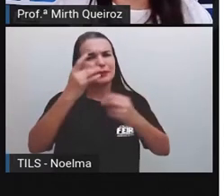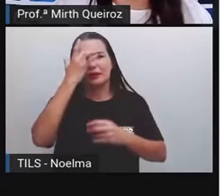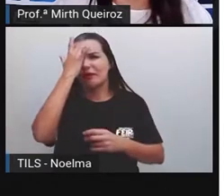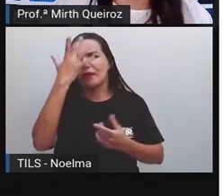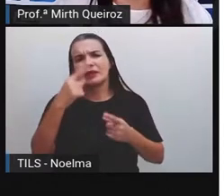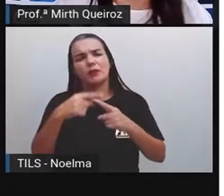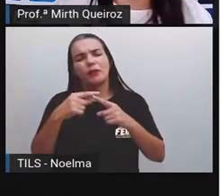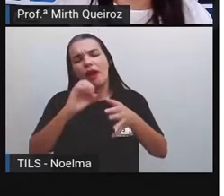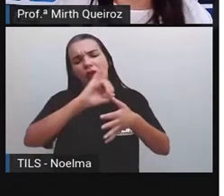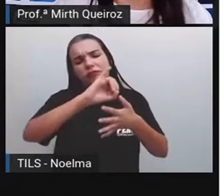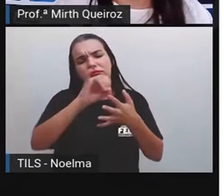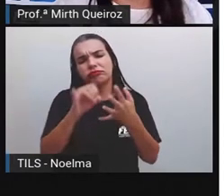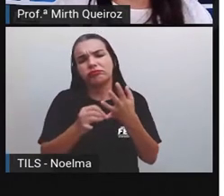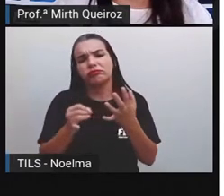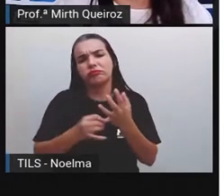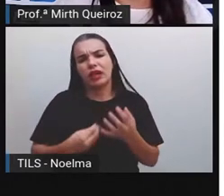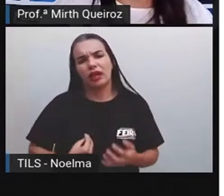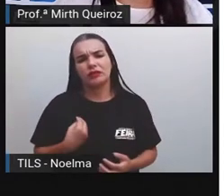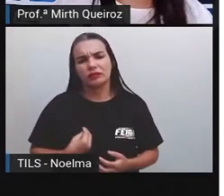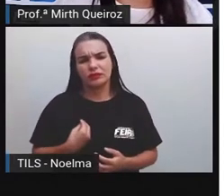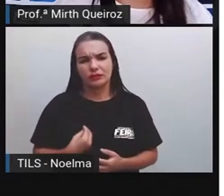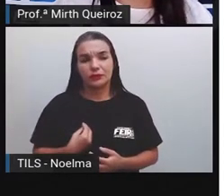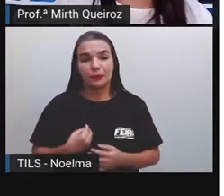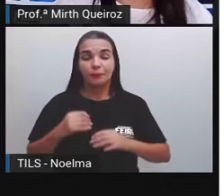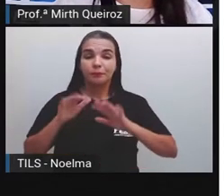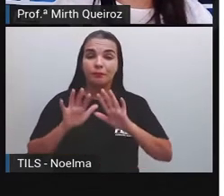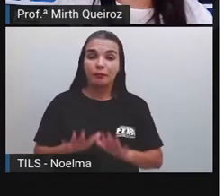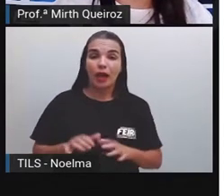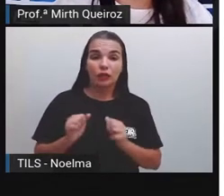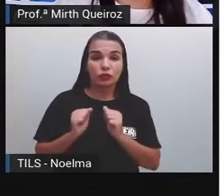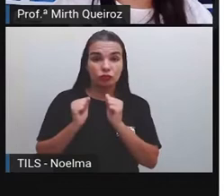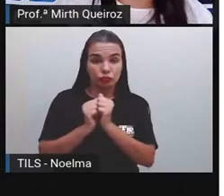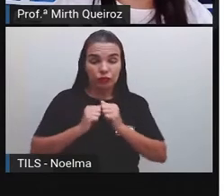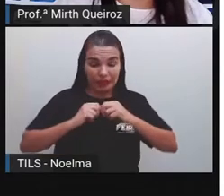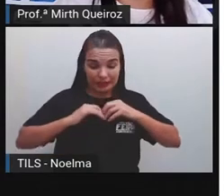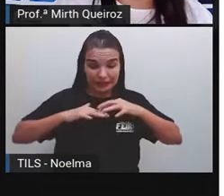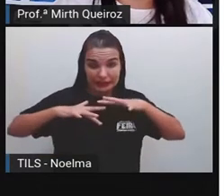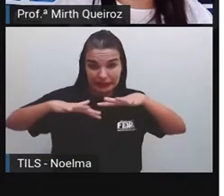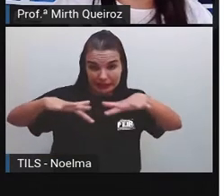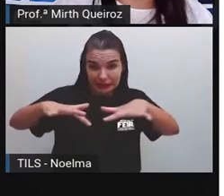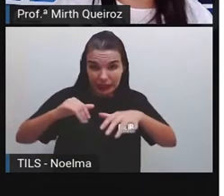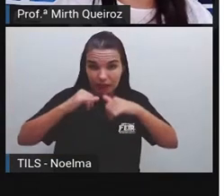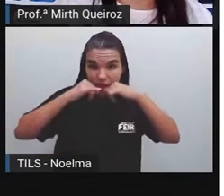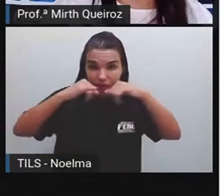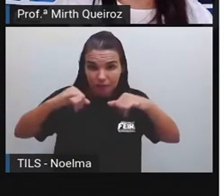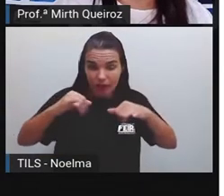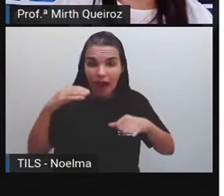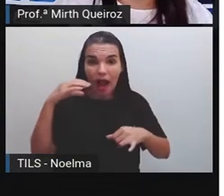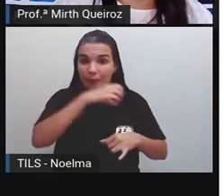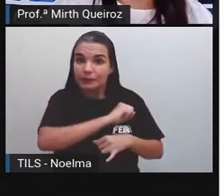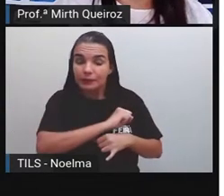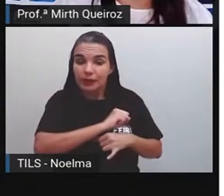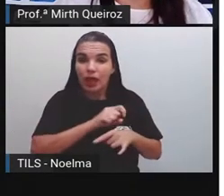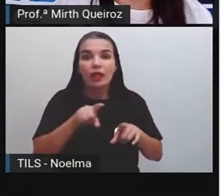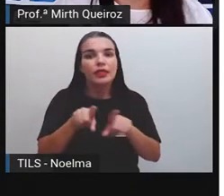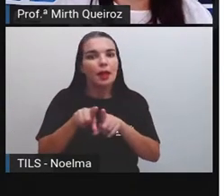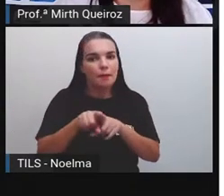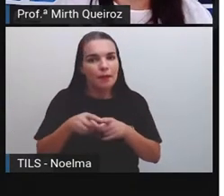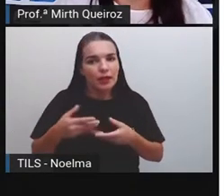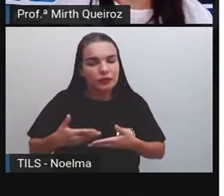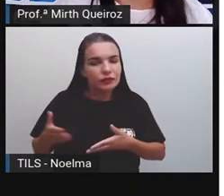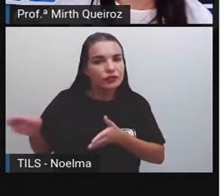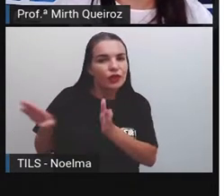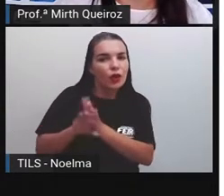redes sociais, né? Porém, junto com essa disseminação de massa Que acontece de forma mais rápida Vieram também alguns